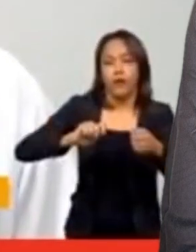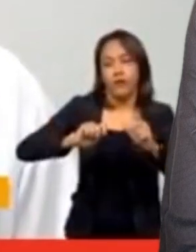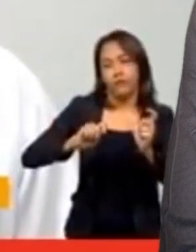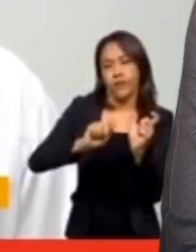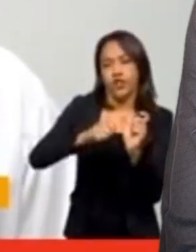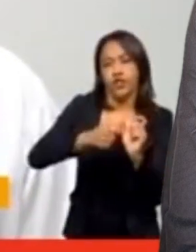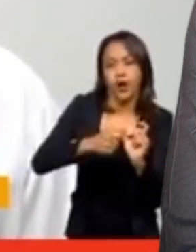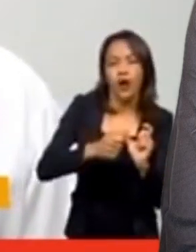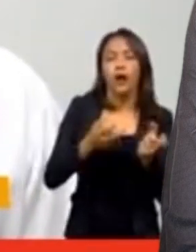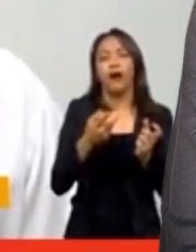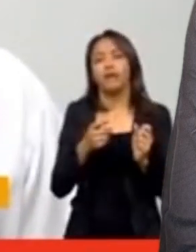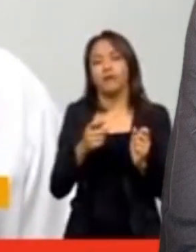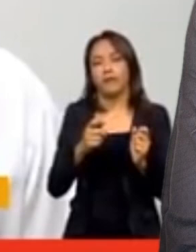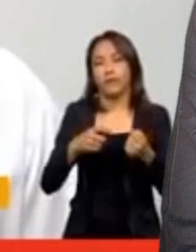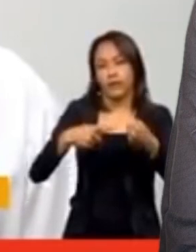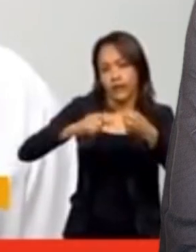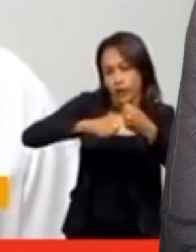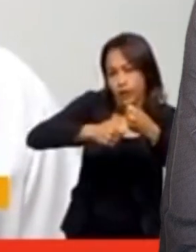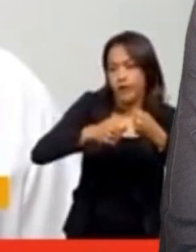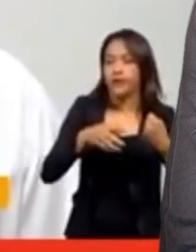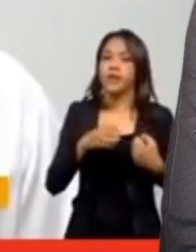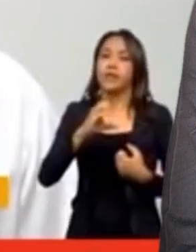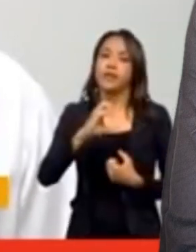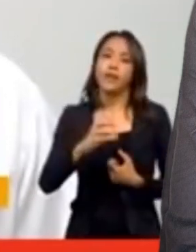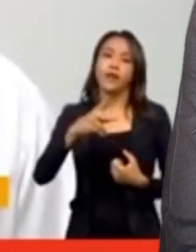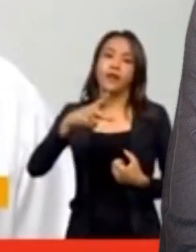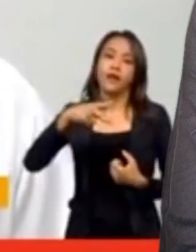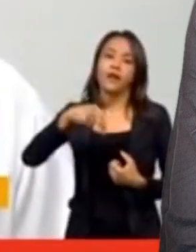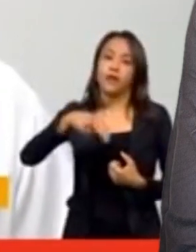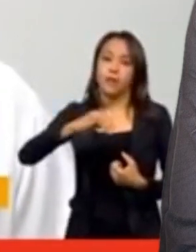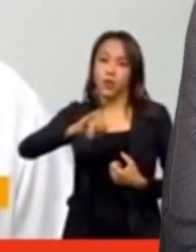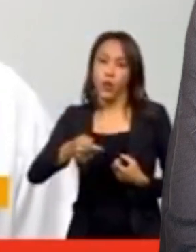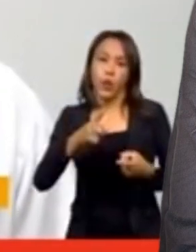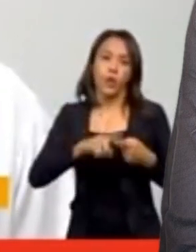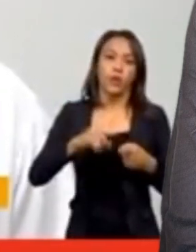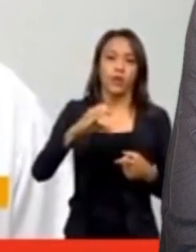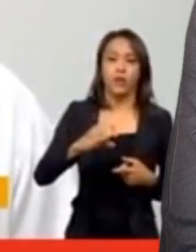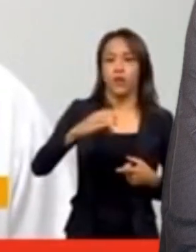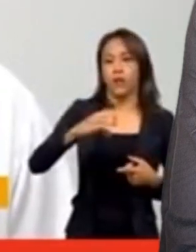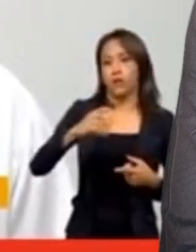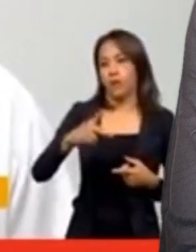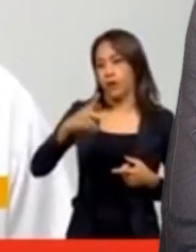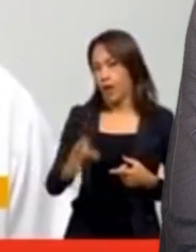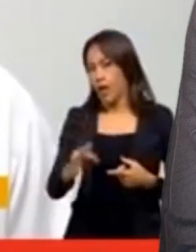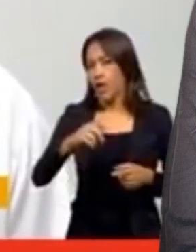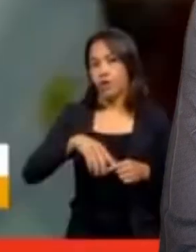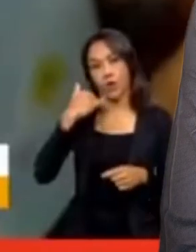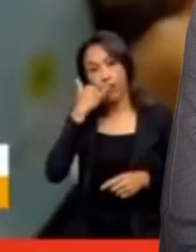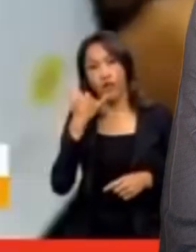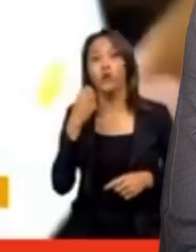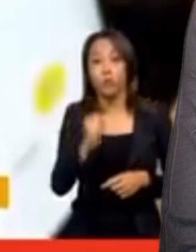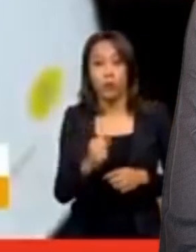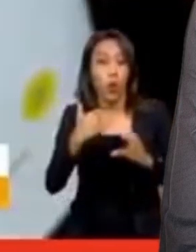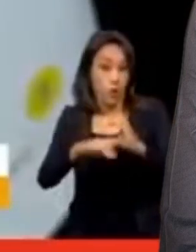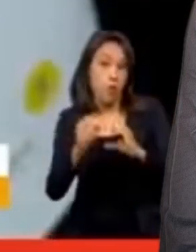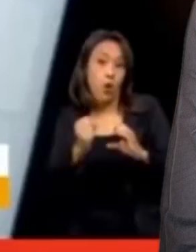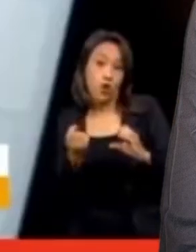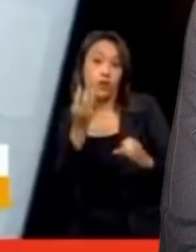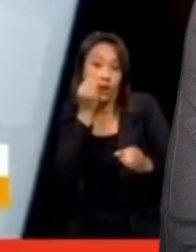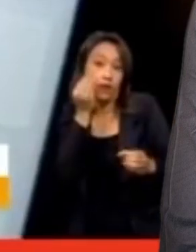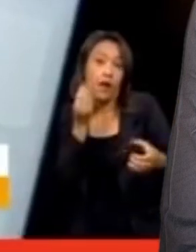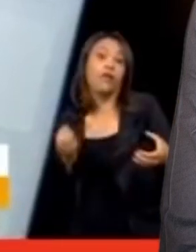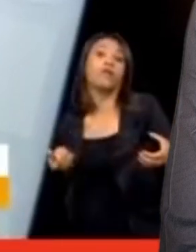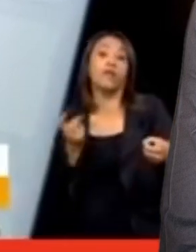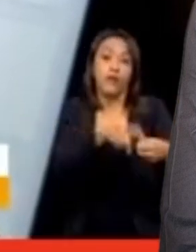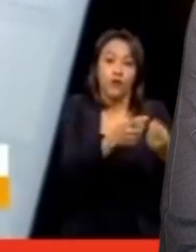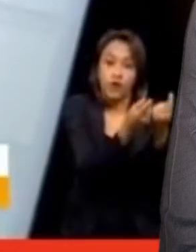de CPF ou mesmo de e-mail ou de telefone, por isso você pode manter contato, né, pra tentar fazer essa devolução. Ainda segundo a advogada,